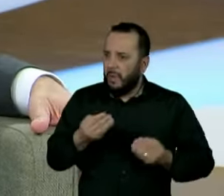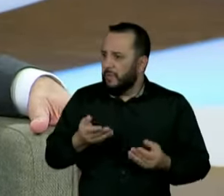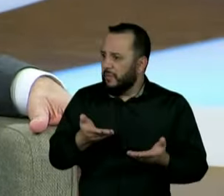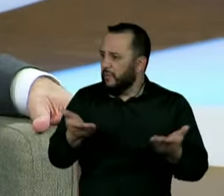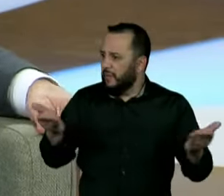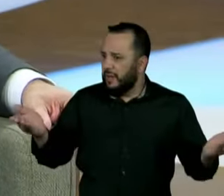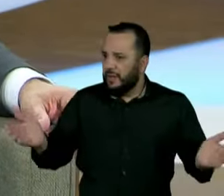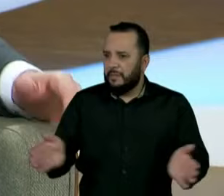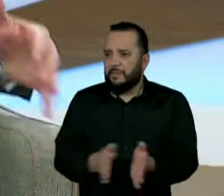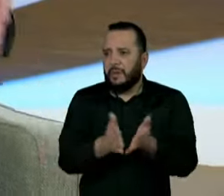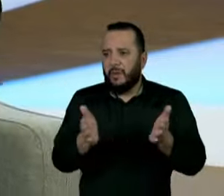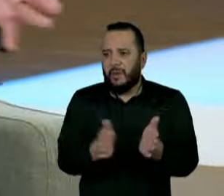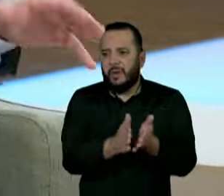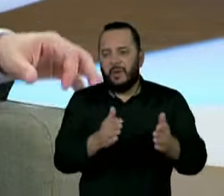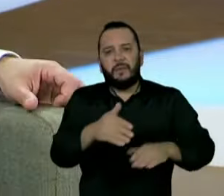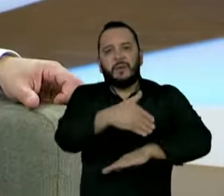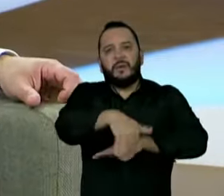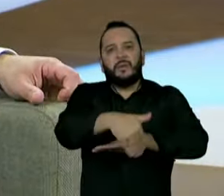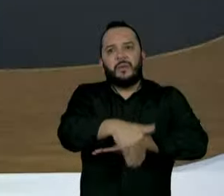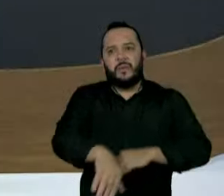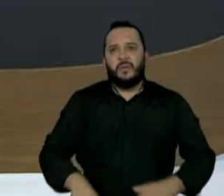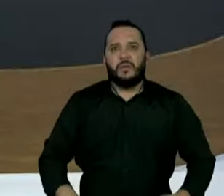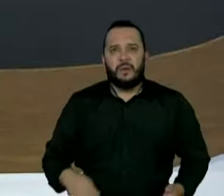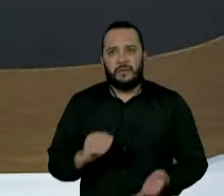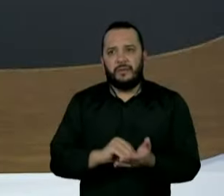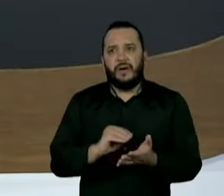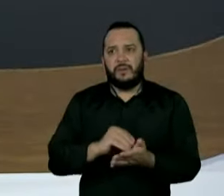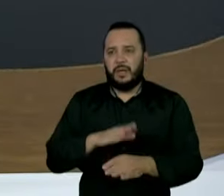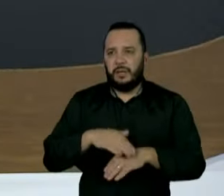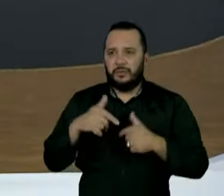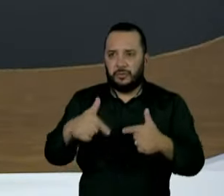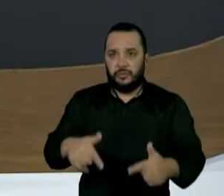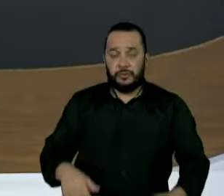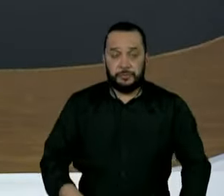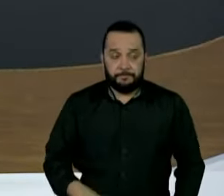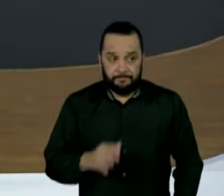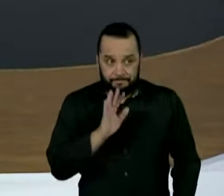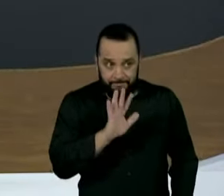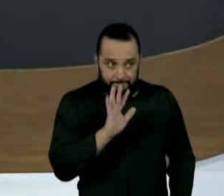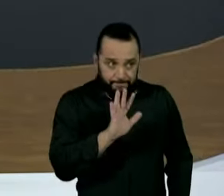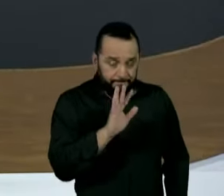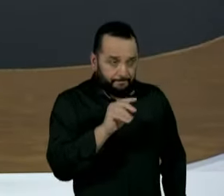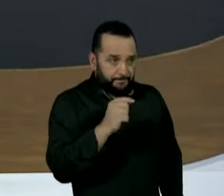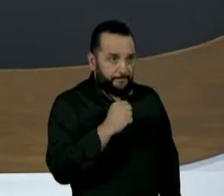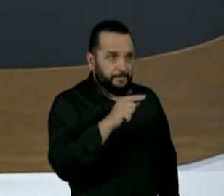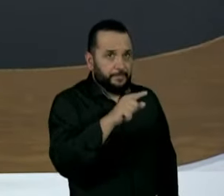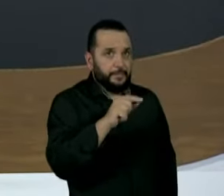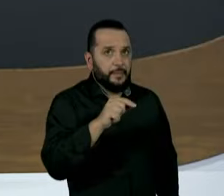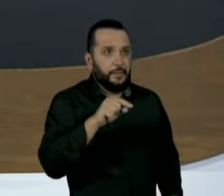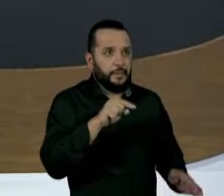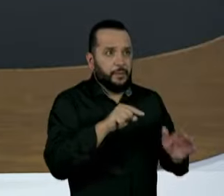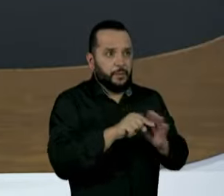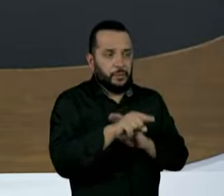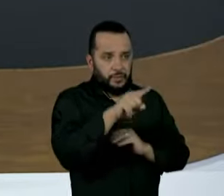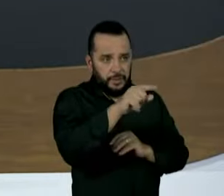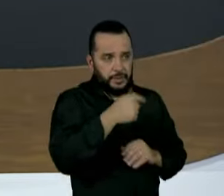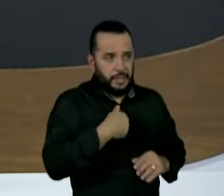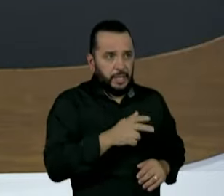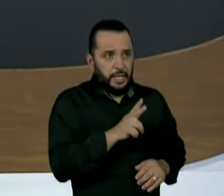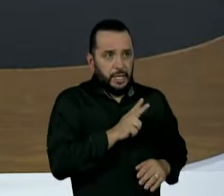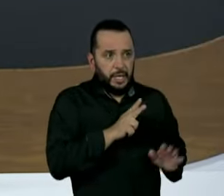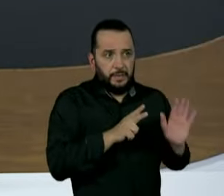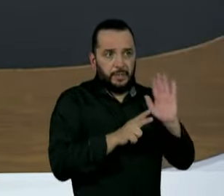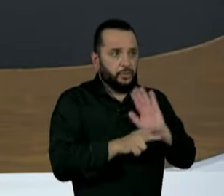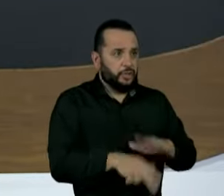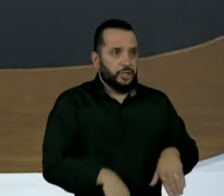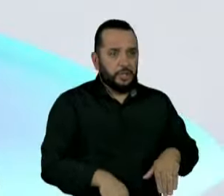situação desse jeito, sem que a gente tome atitude. Só para a gente não sair para o intervalo sem encerrar esse tópico, ela perguntou se o senhor retiraria as câmeras